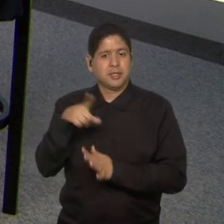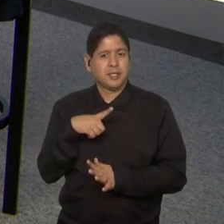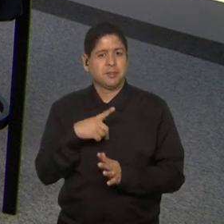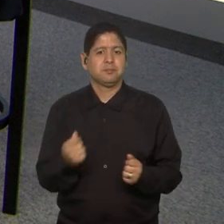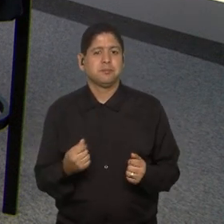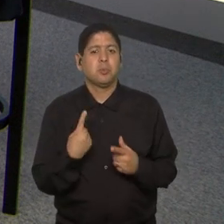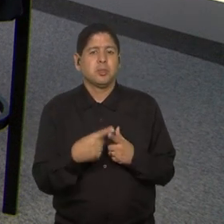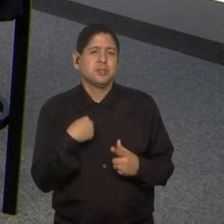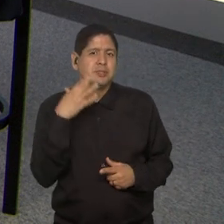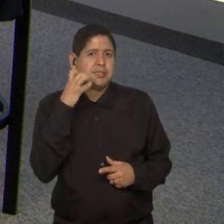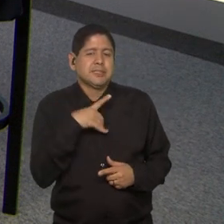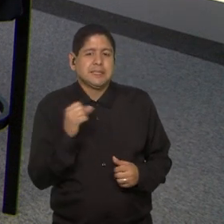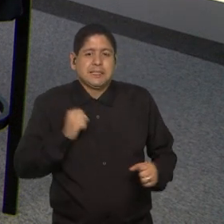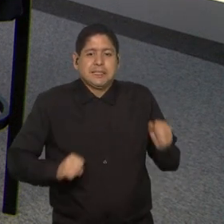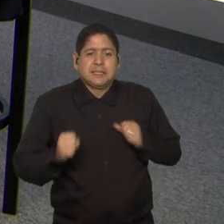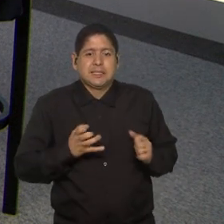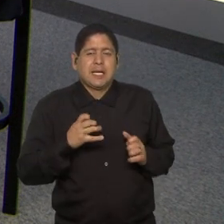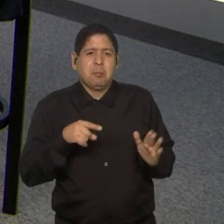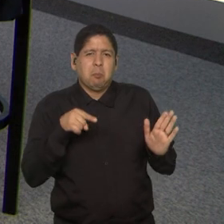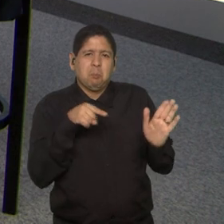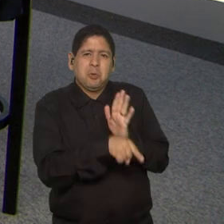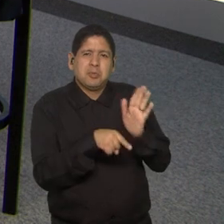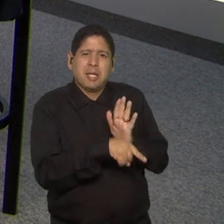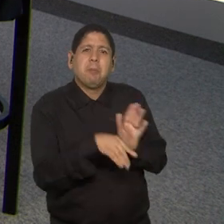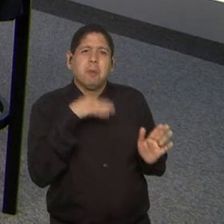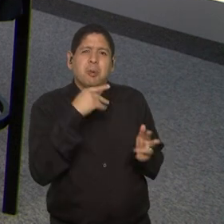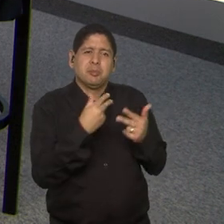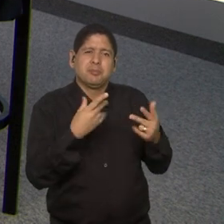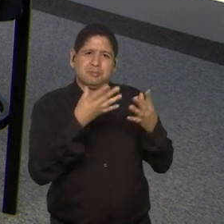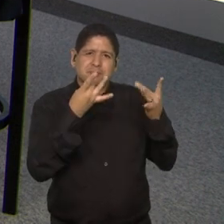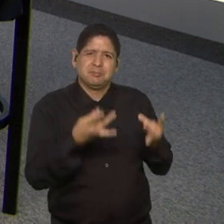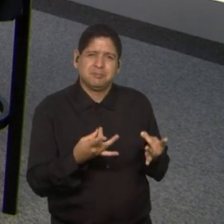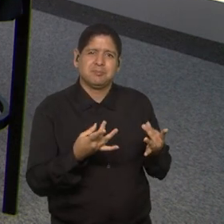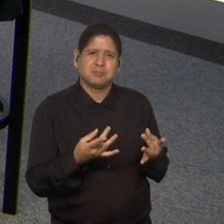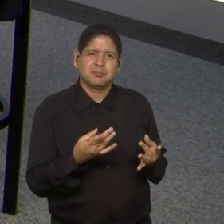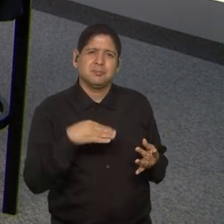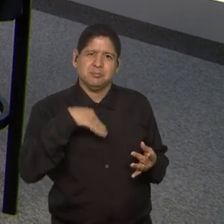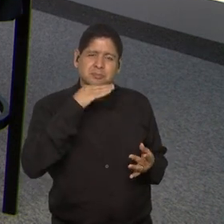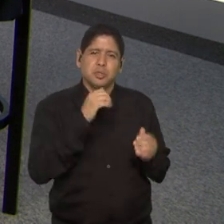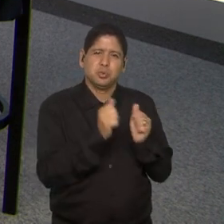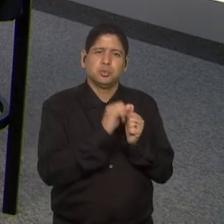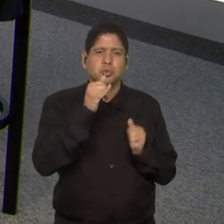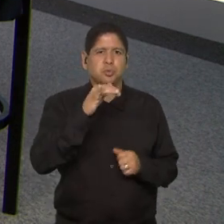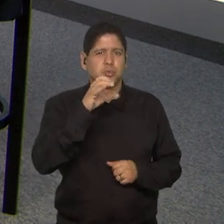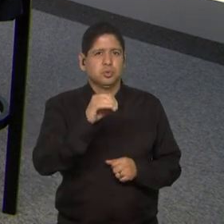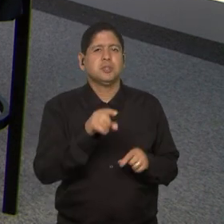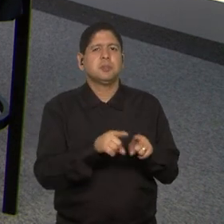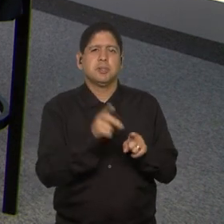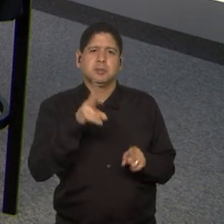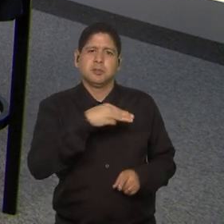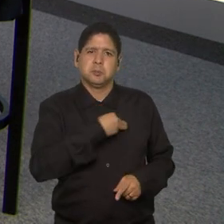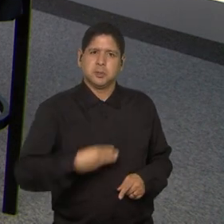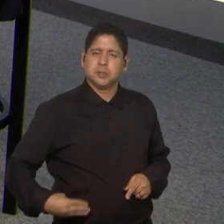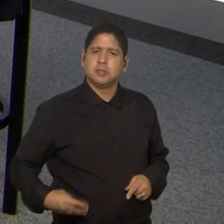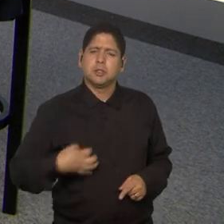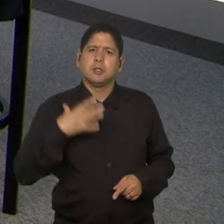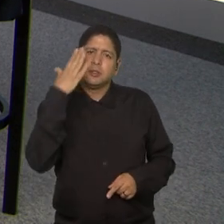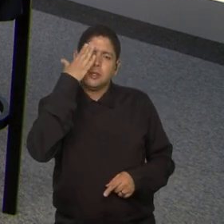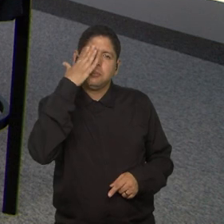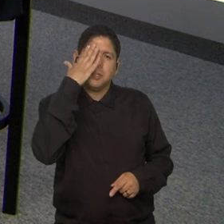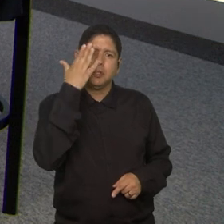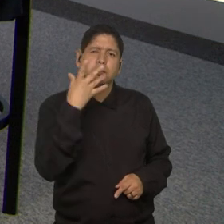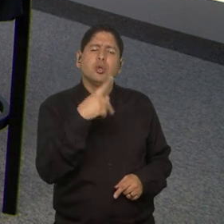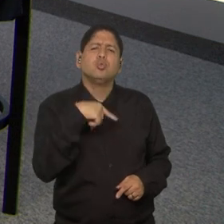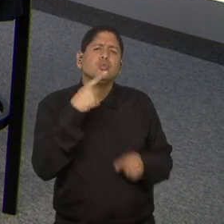para você, porque eu sei que você está doida para perguntar, tem muito papo aqui para falar com o assunto, com o Júlio e com a própria ministra, mas eu queria saber das suas